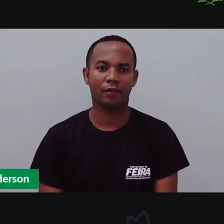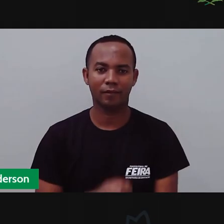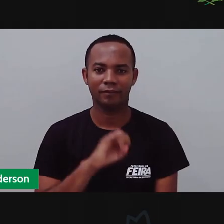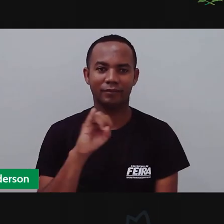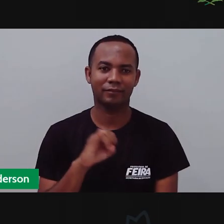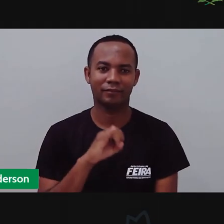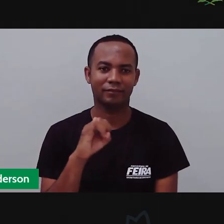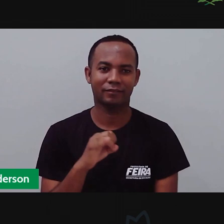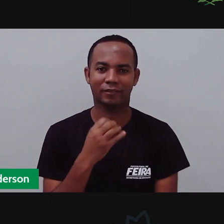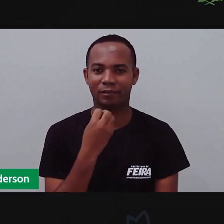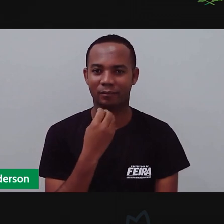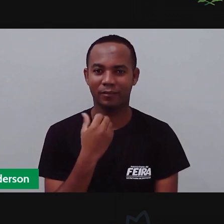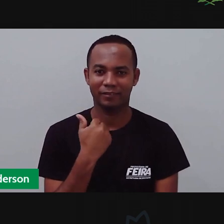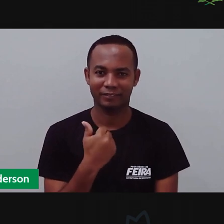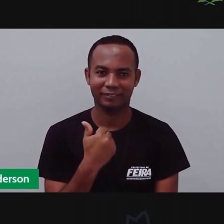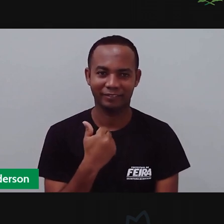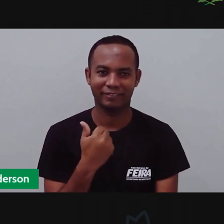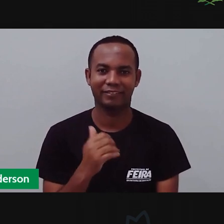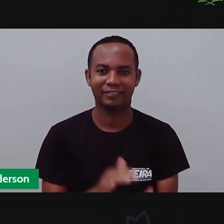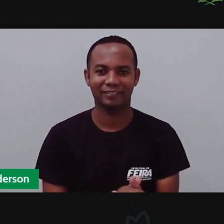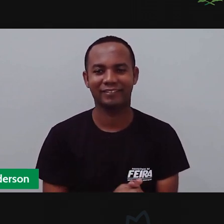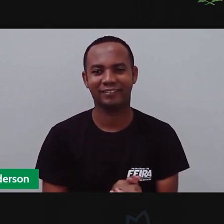Oi, a gente tá rafafocando.